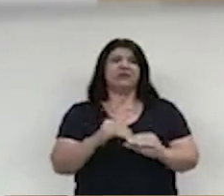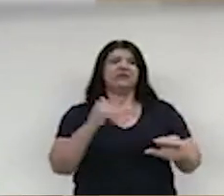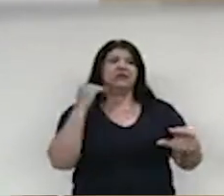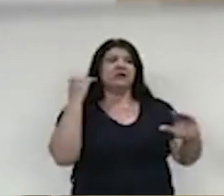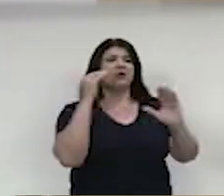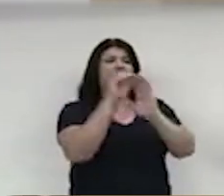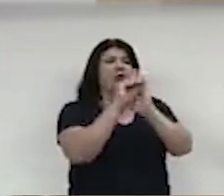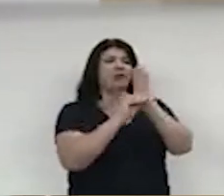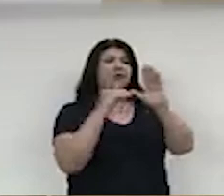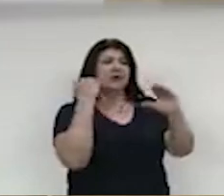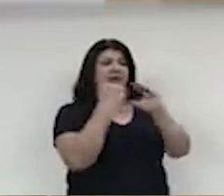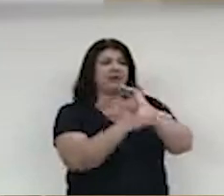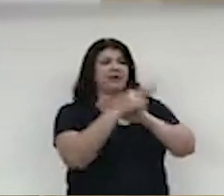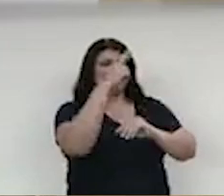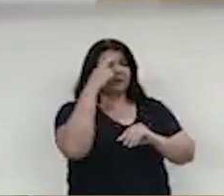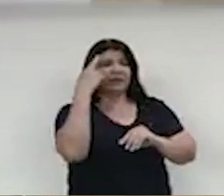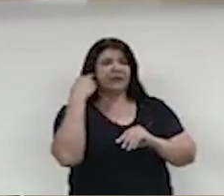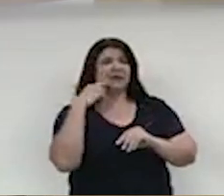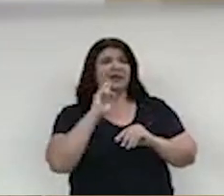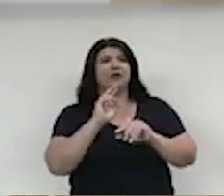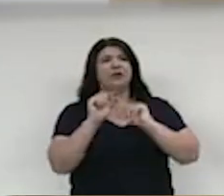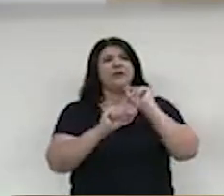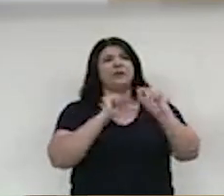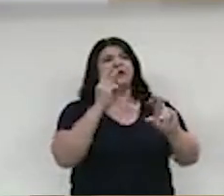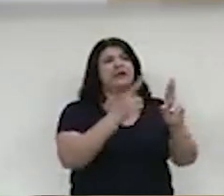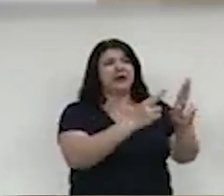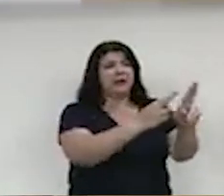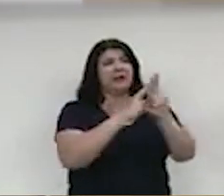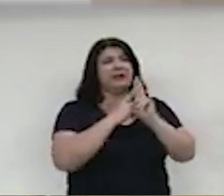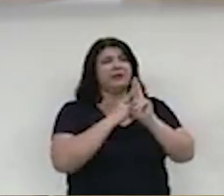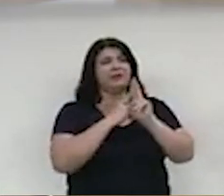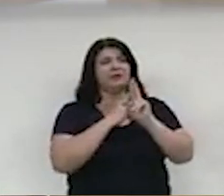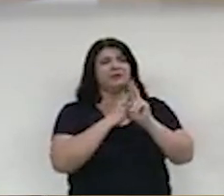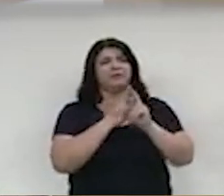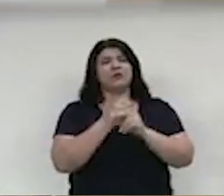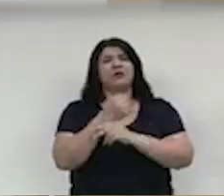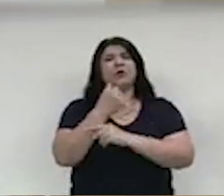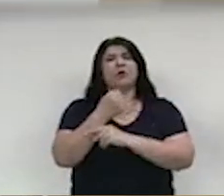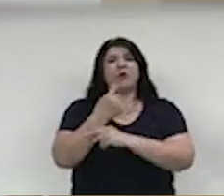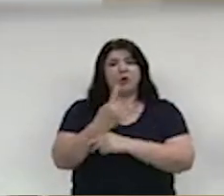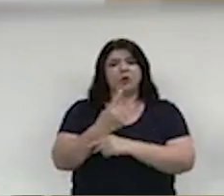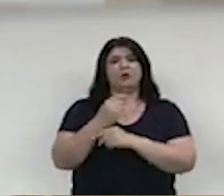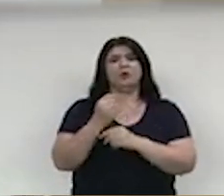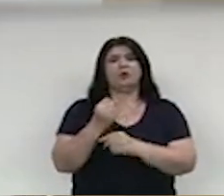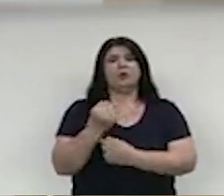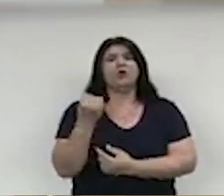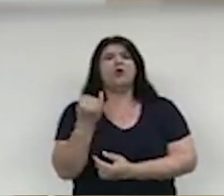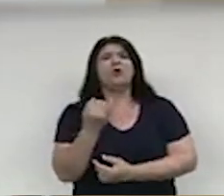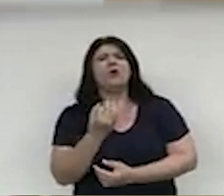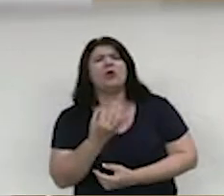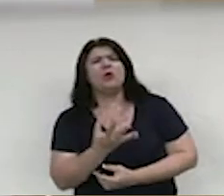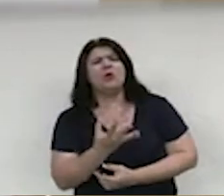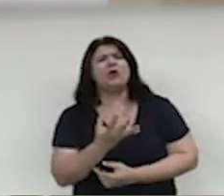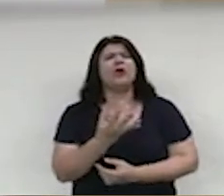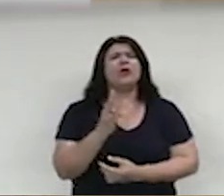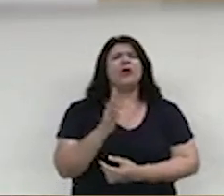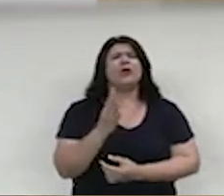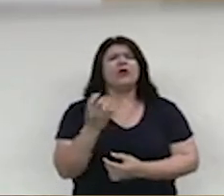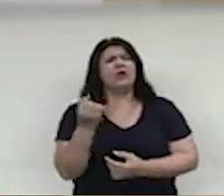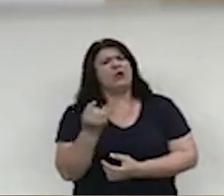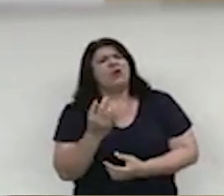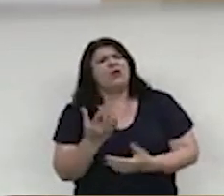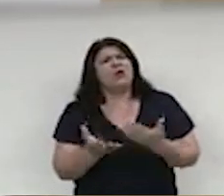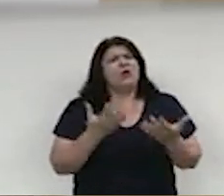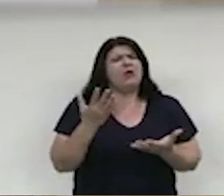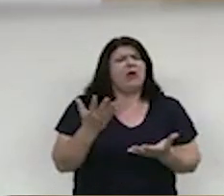ofício da senhora prefeita Raquel Kine para que responda aos seguintes questionamentos. Um. Quais são as probabilidades de realização da